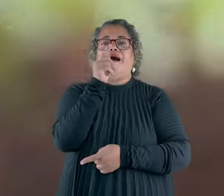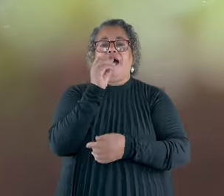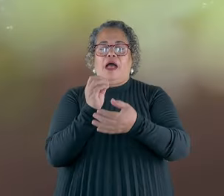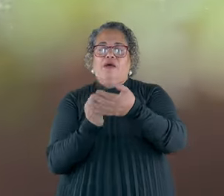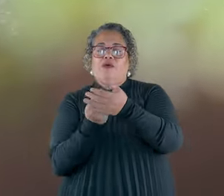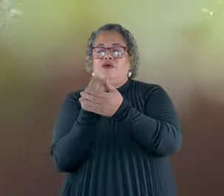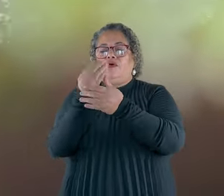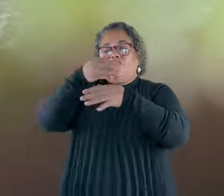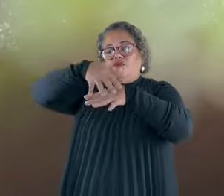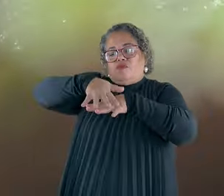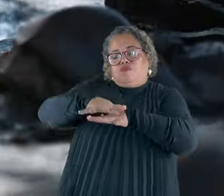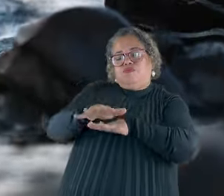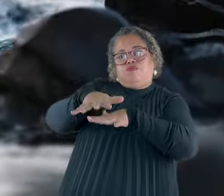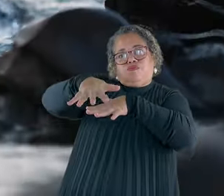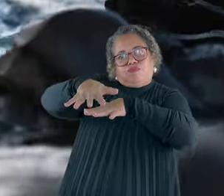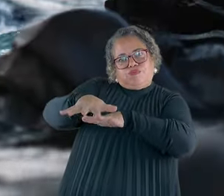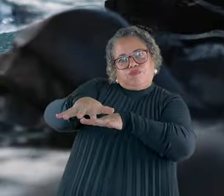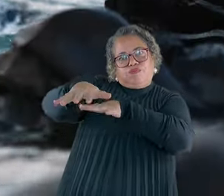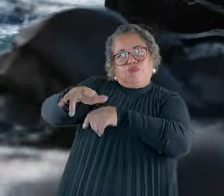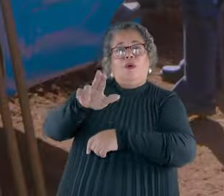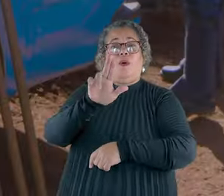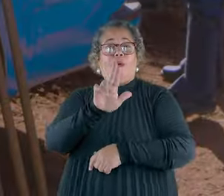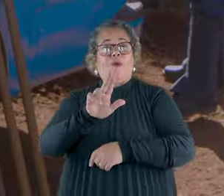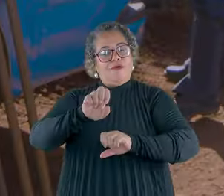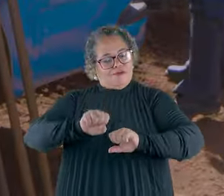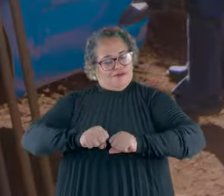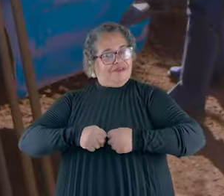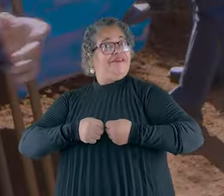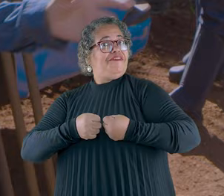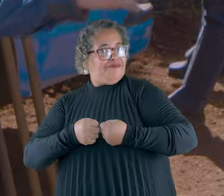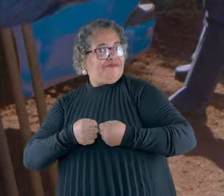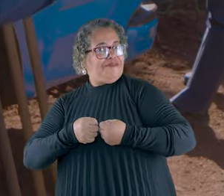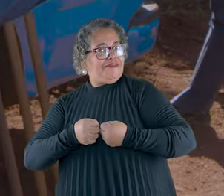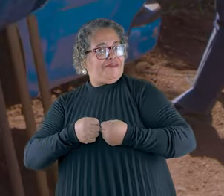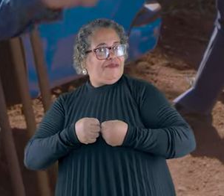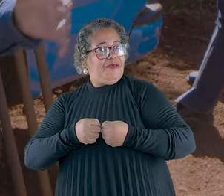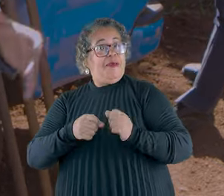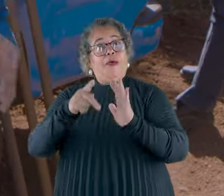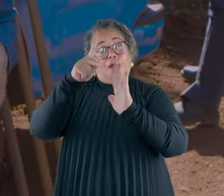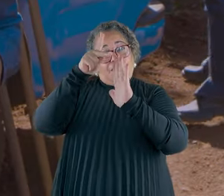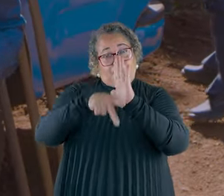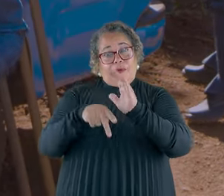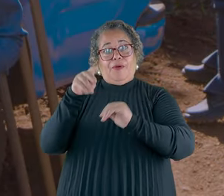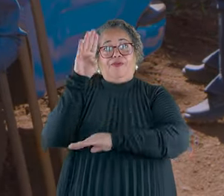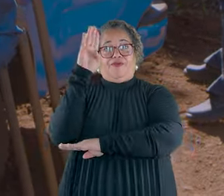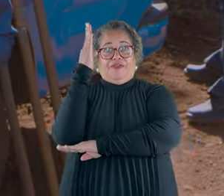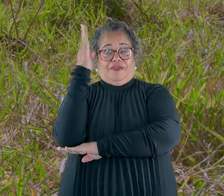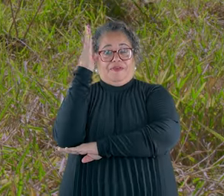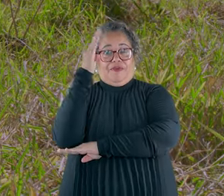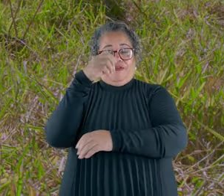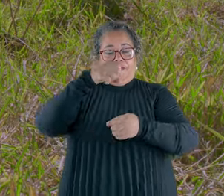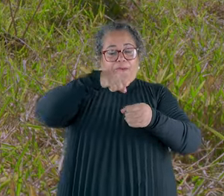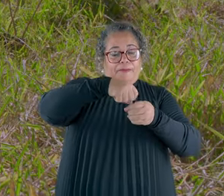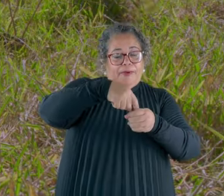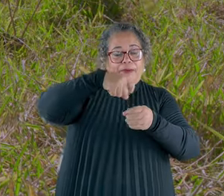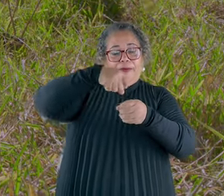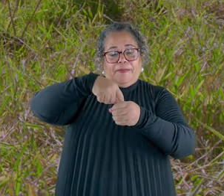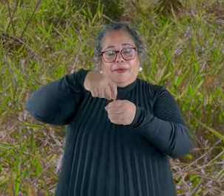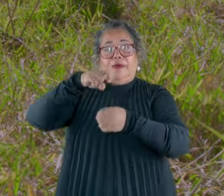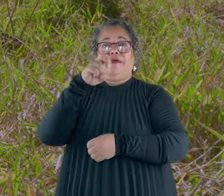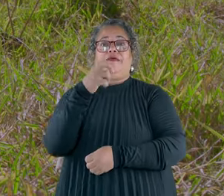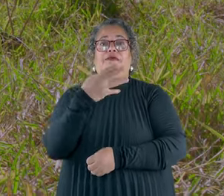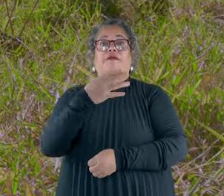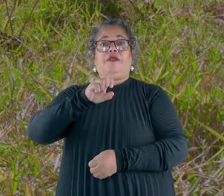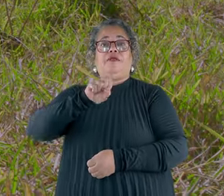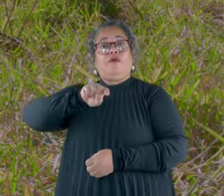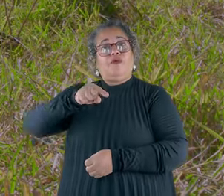Para cuidar das nascentes dos rios que abastecem a nossa cidade, o Berlândia não mede esforços. O programa Buriti já